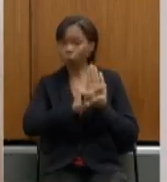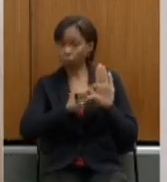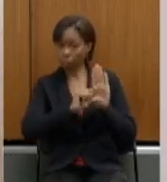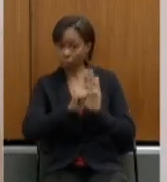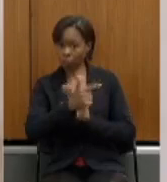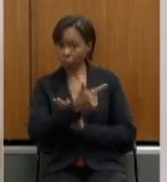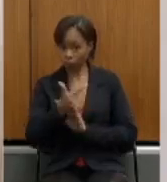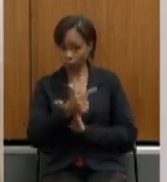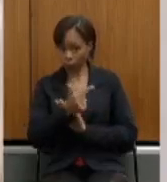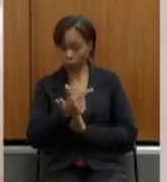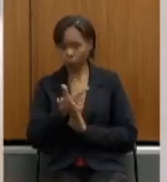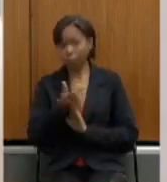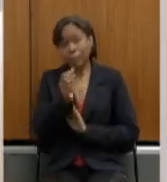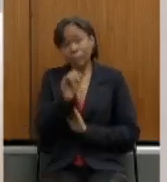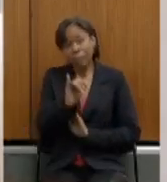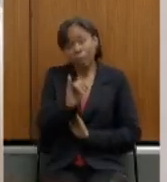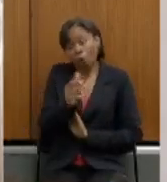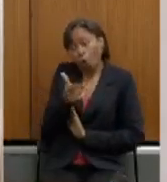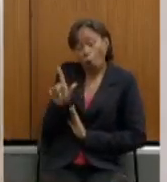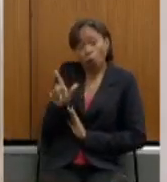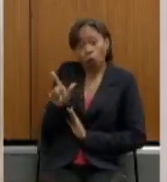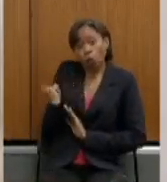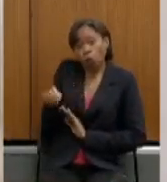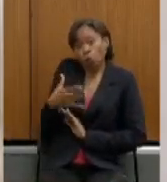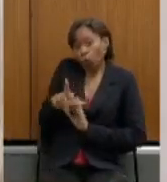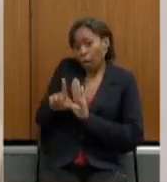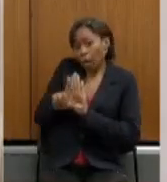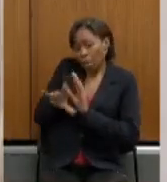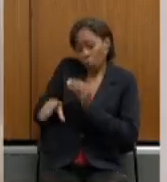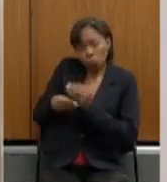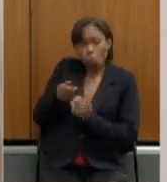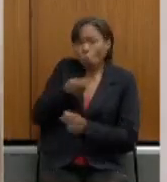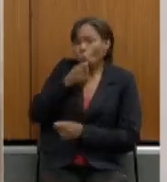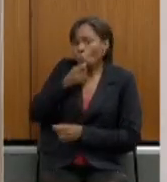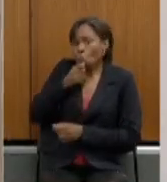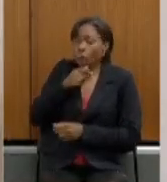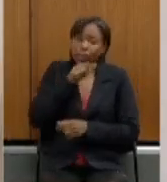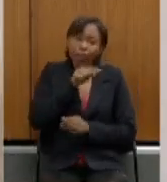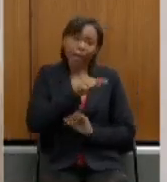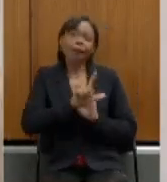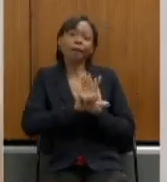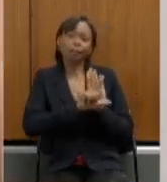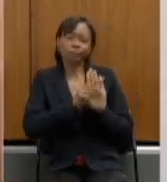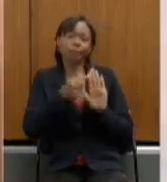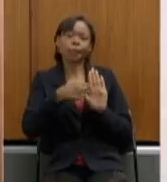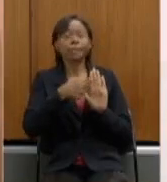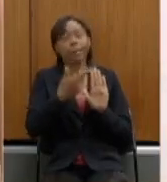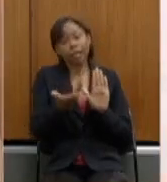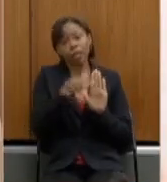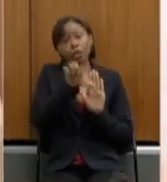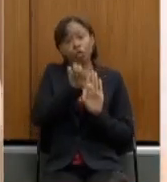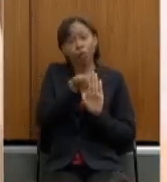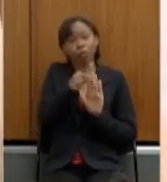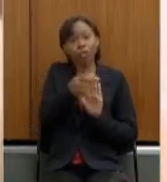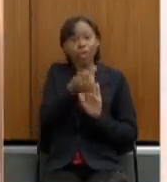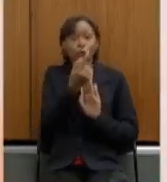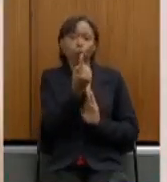enquanto não vier uma nova lei complementar deve ser encarada como a lei 9717.